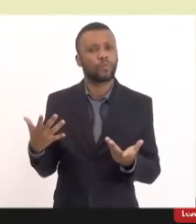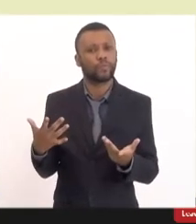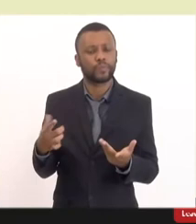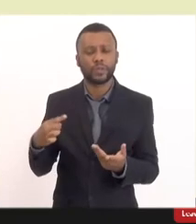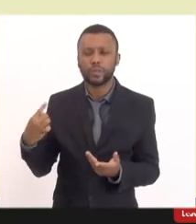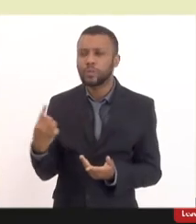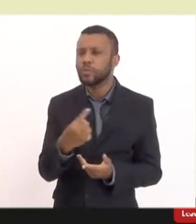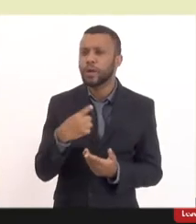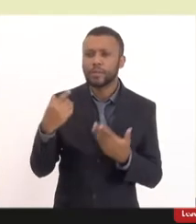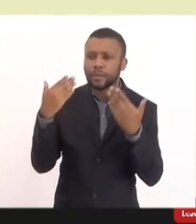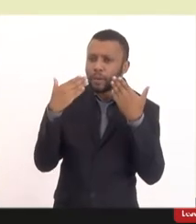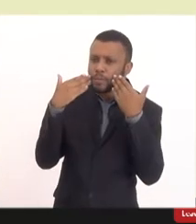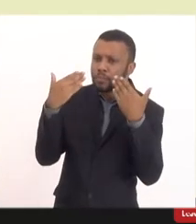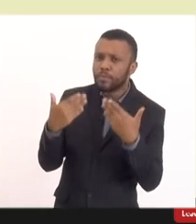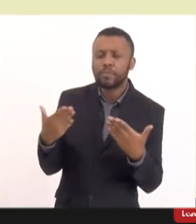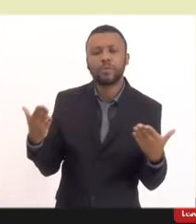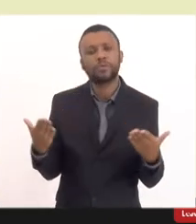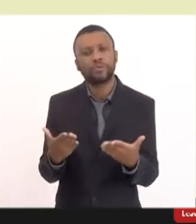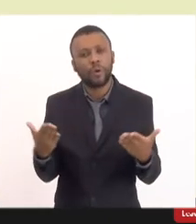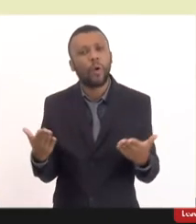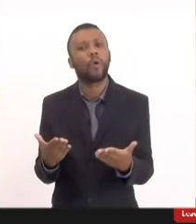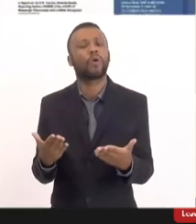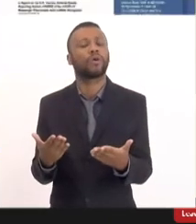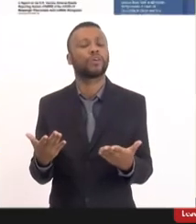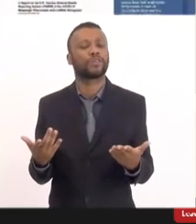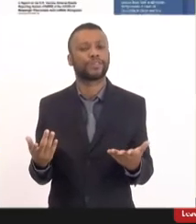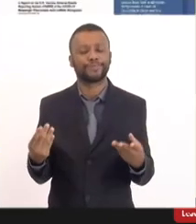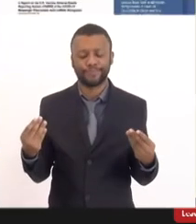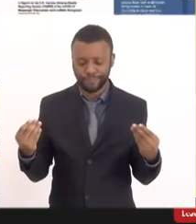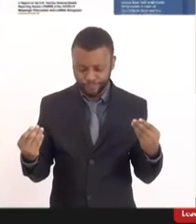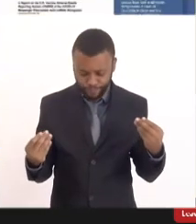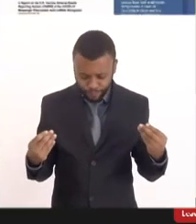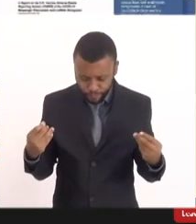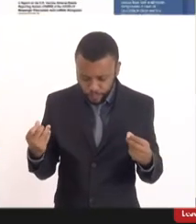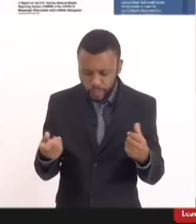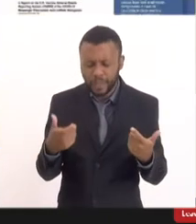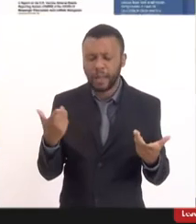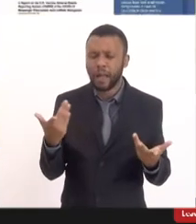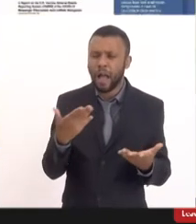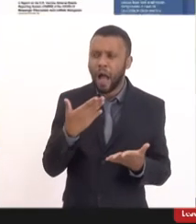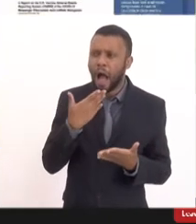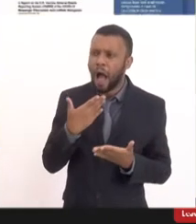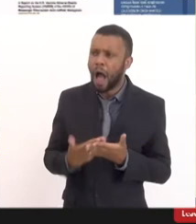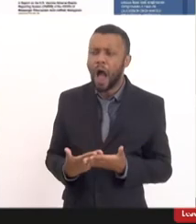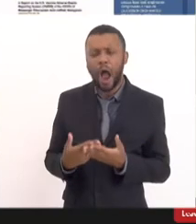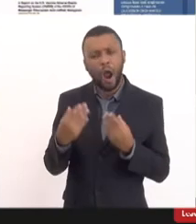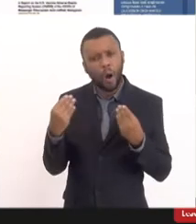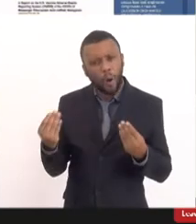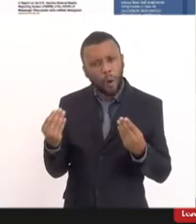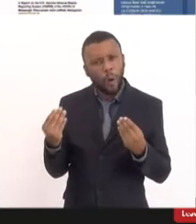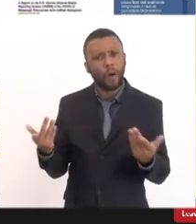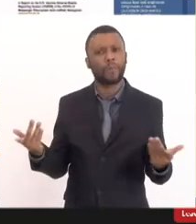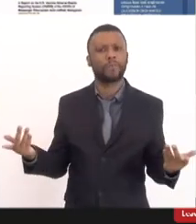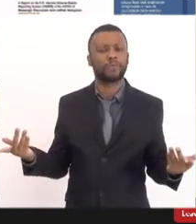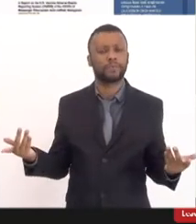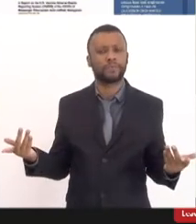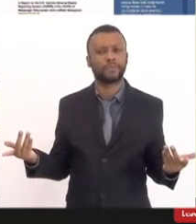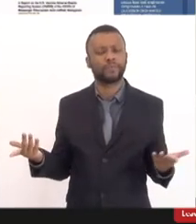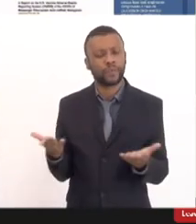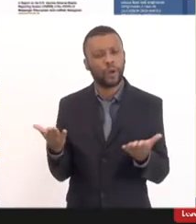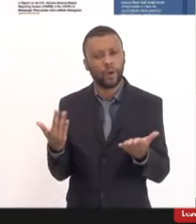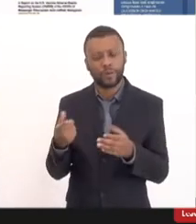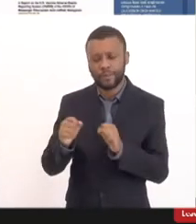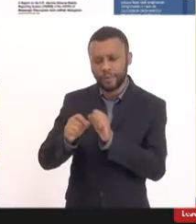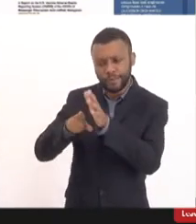diante hoje é uma verdadeira vamos dizer assim aberração por exemplo eu hoje recebi meu exame